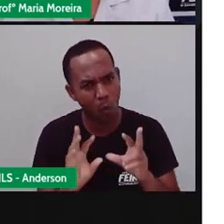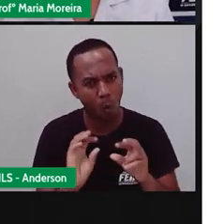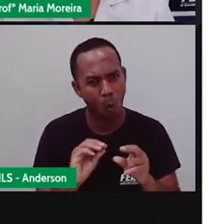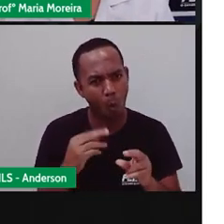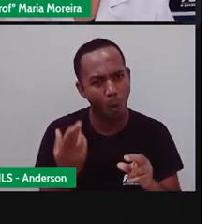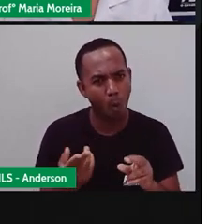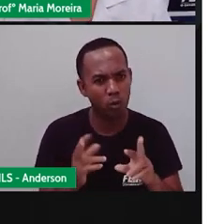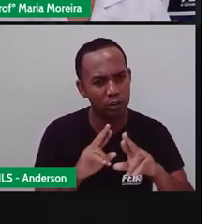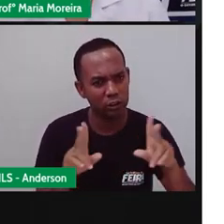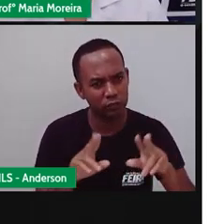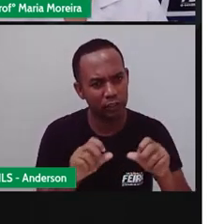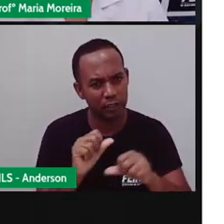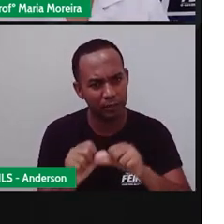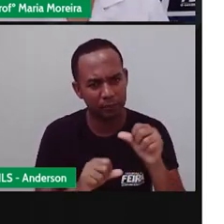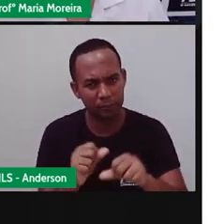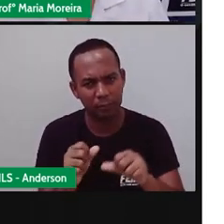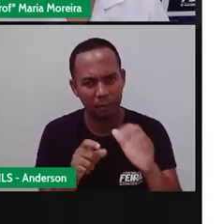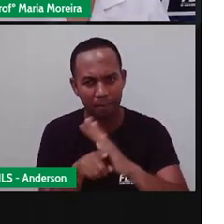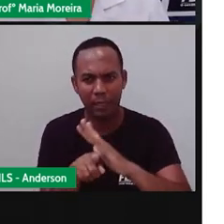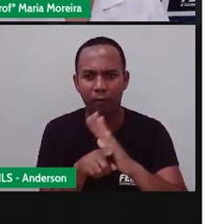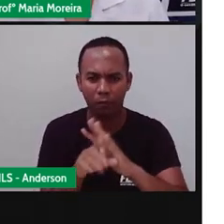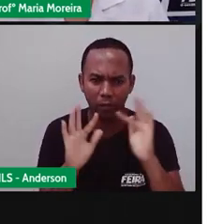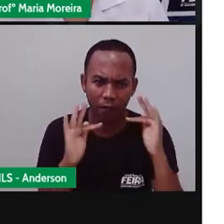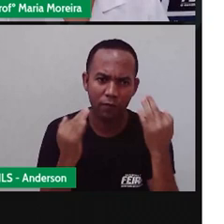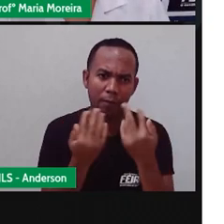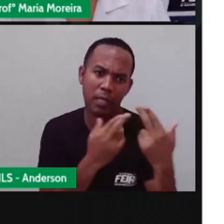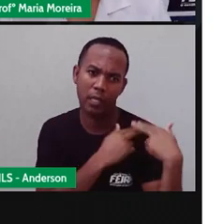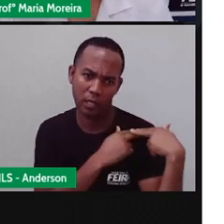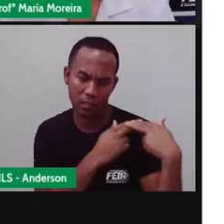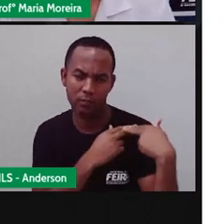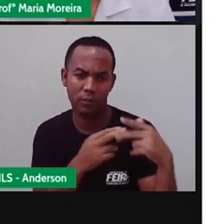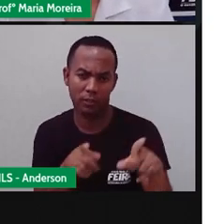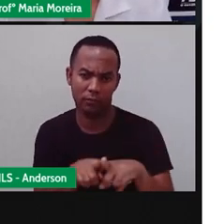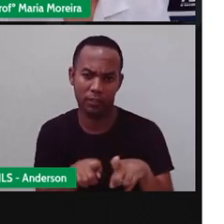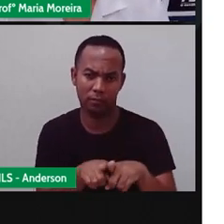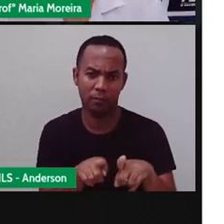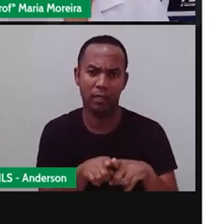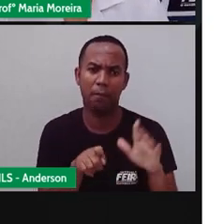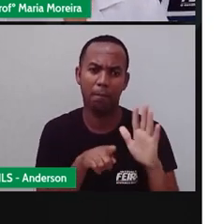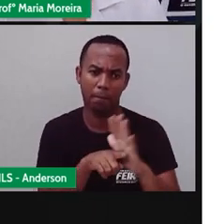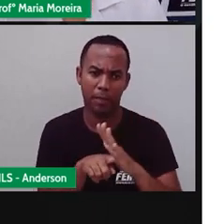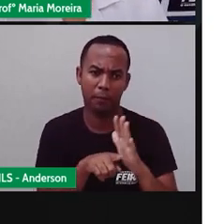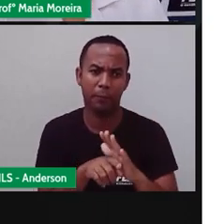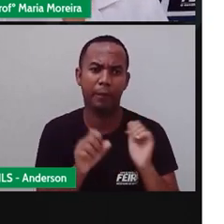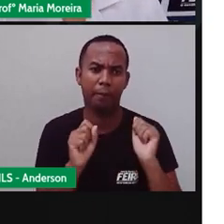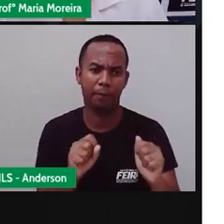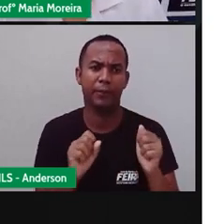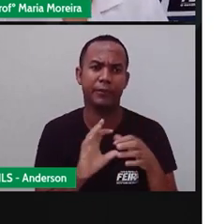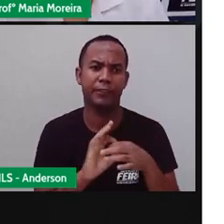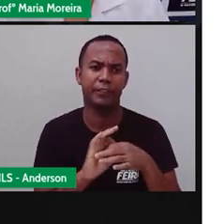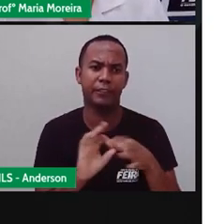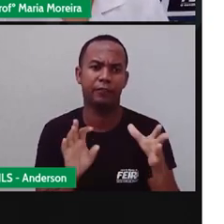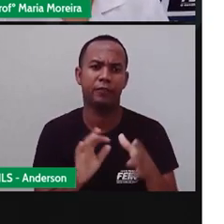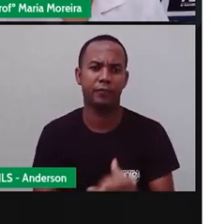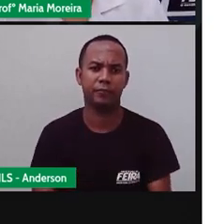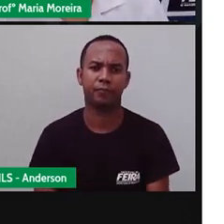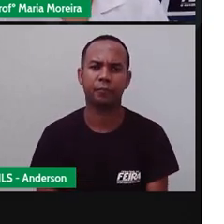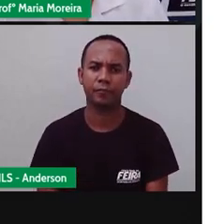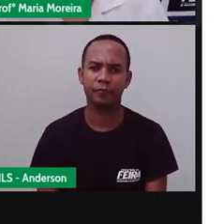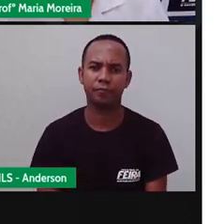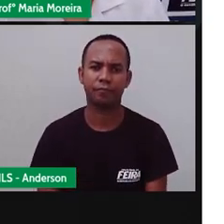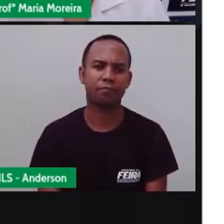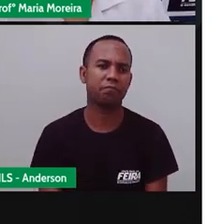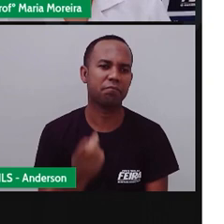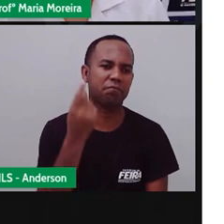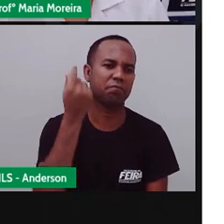alguma diferença? Aí a Pró trouxe essa foto aqui, que a gente, inclusive, já viu, né? De Feira de Santana, que não existe mais isso